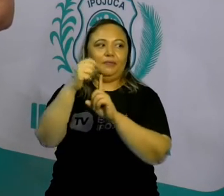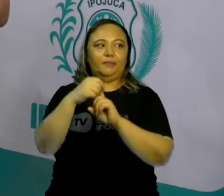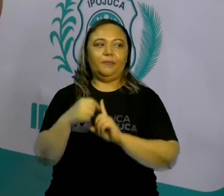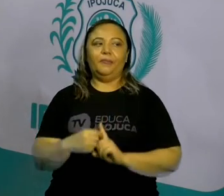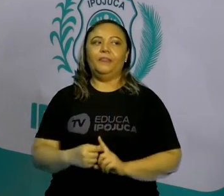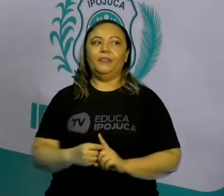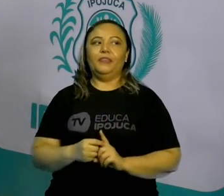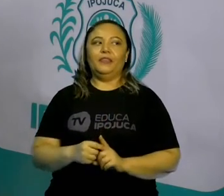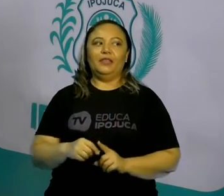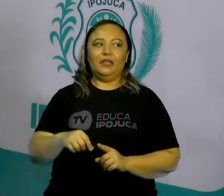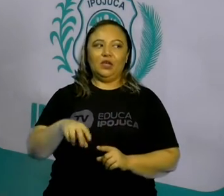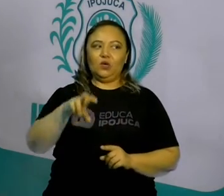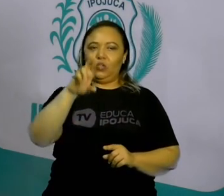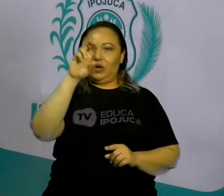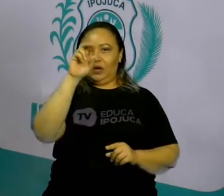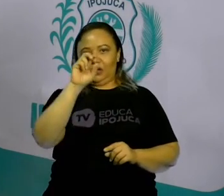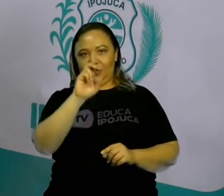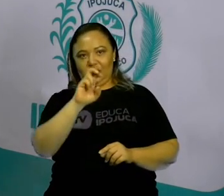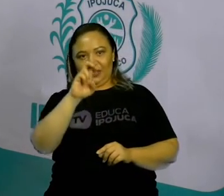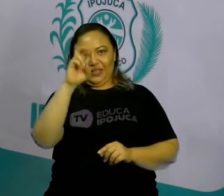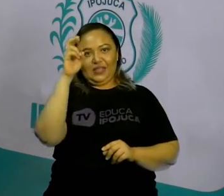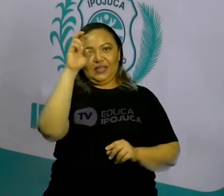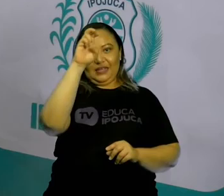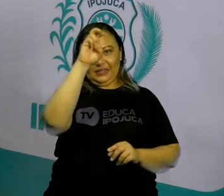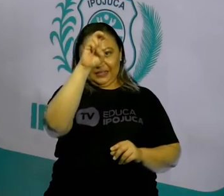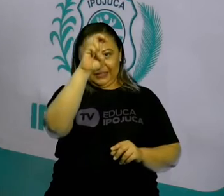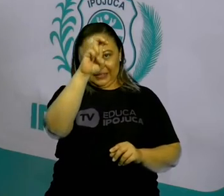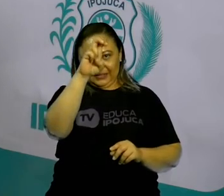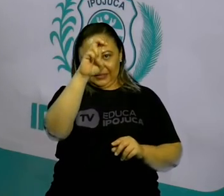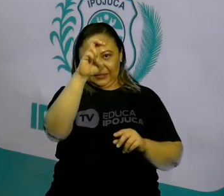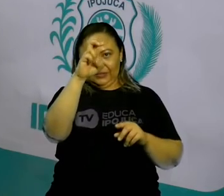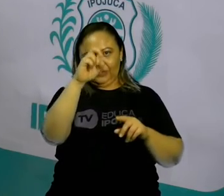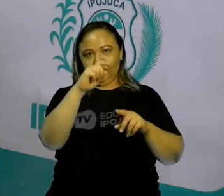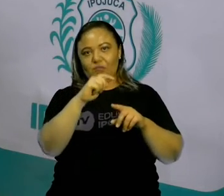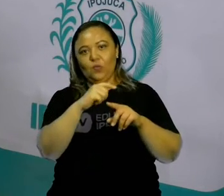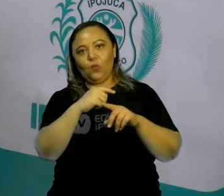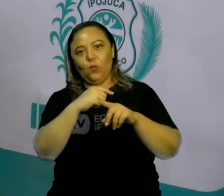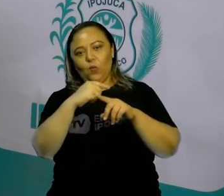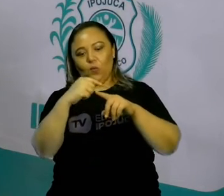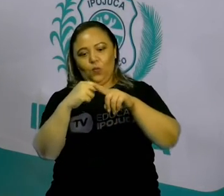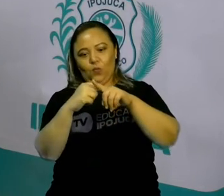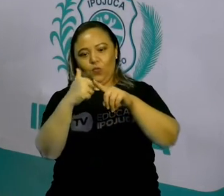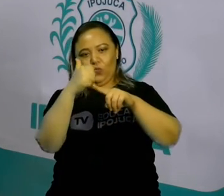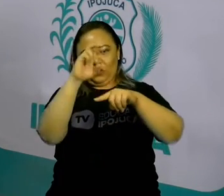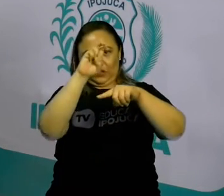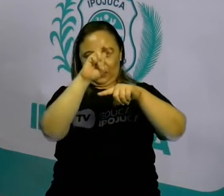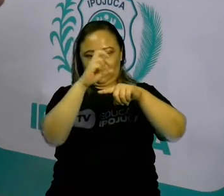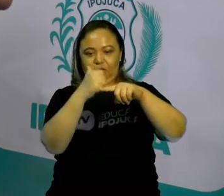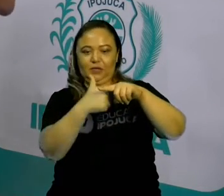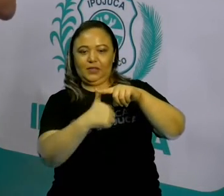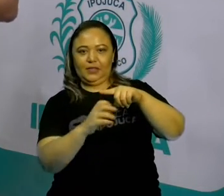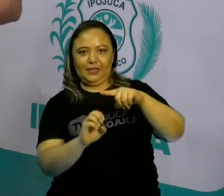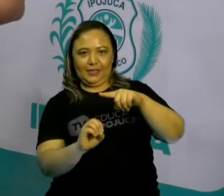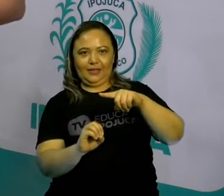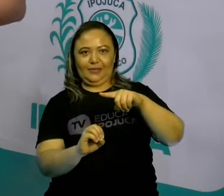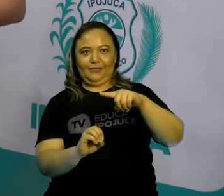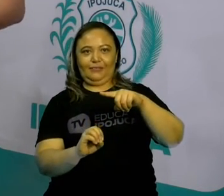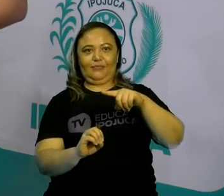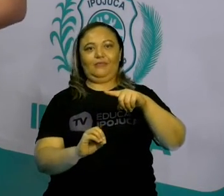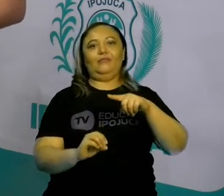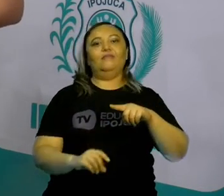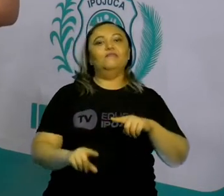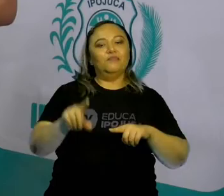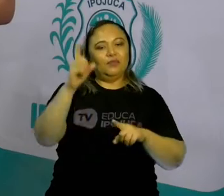uma banana é de cinco no total de dez. Cinco em dez.